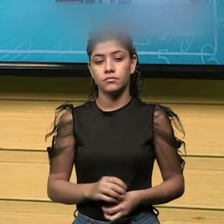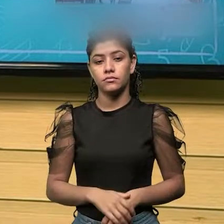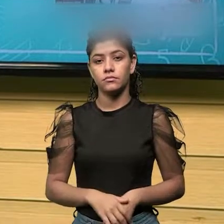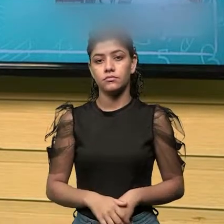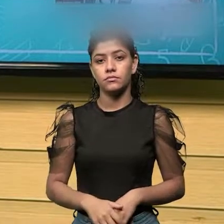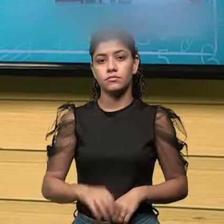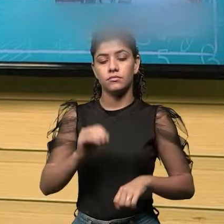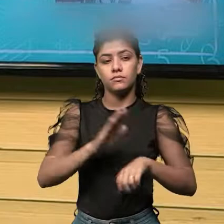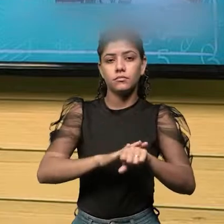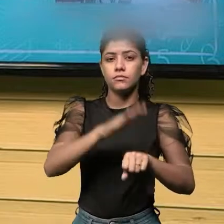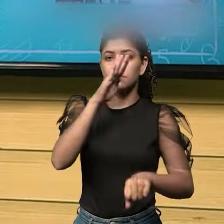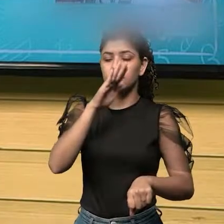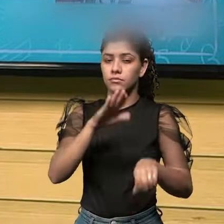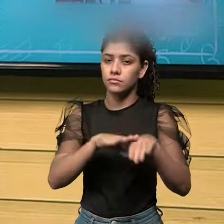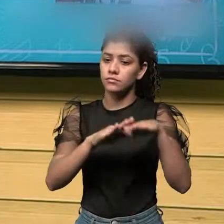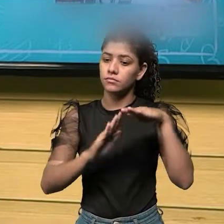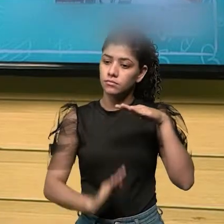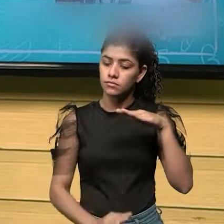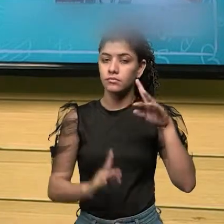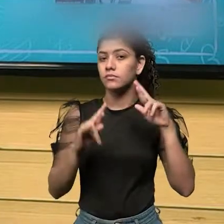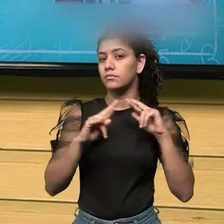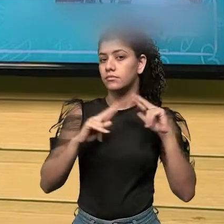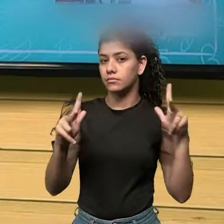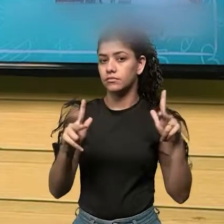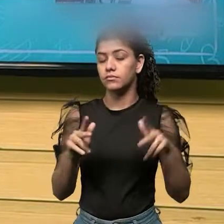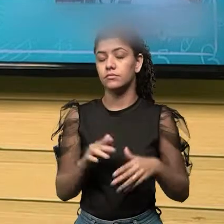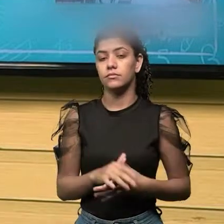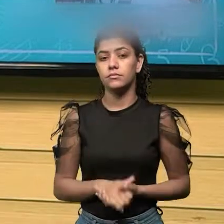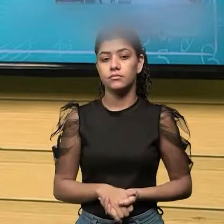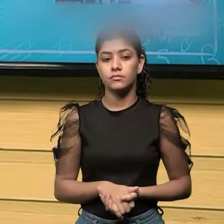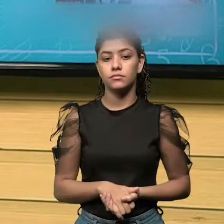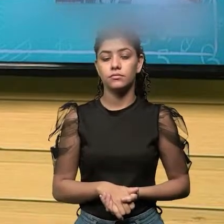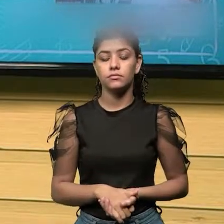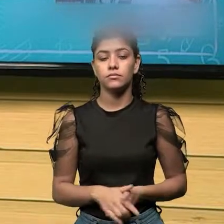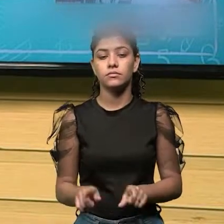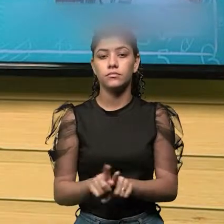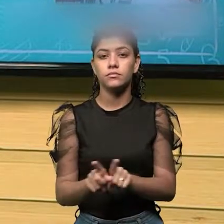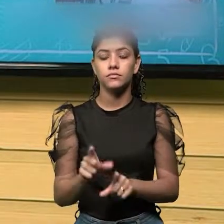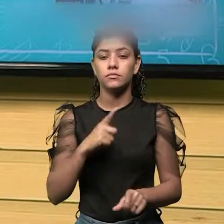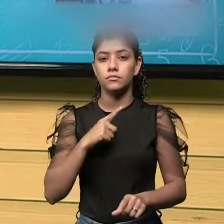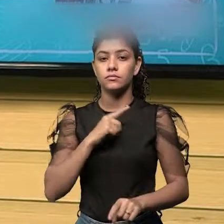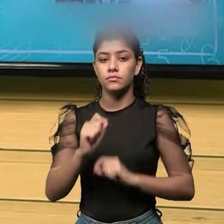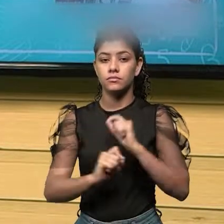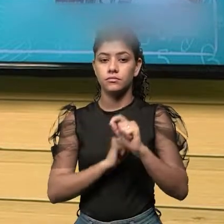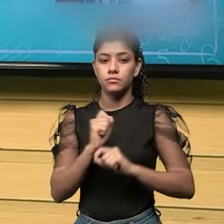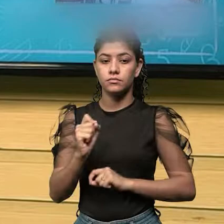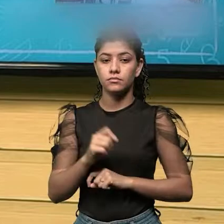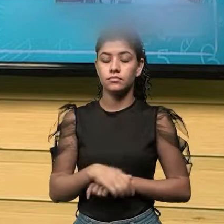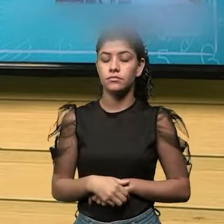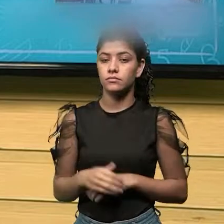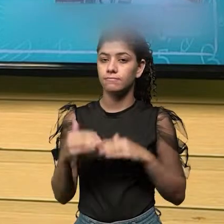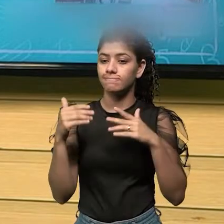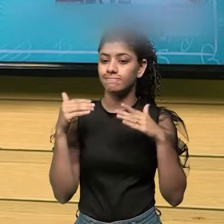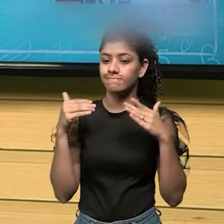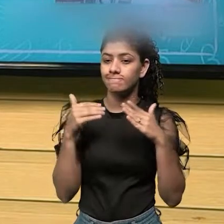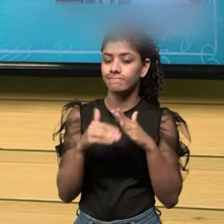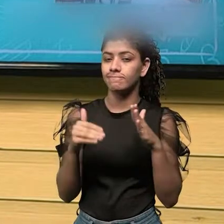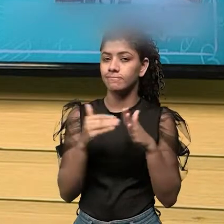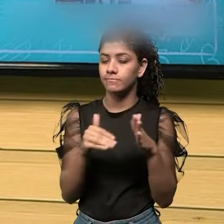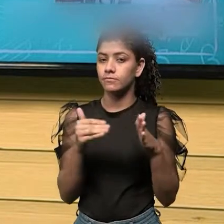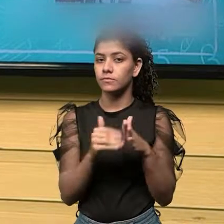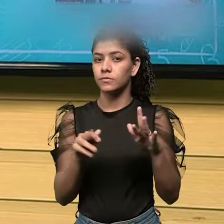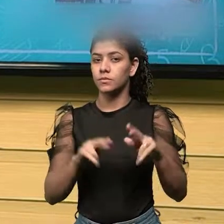milésimo do milímetro de diferença, vai ter como interferência nessa medida.